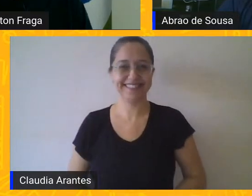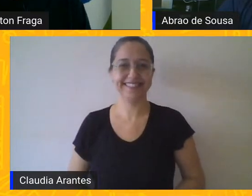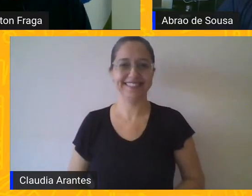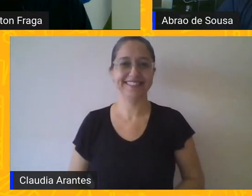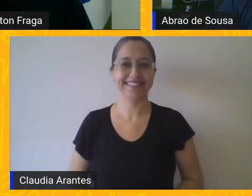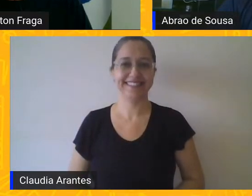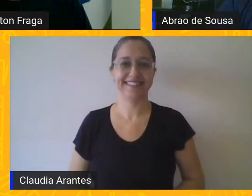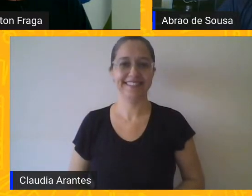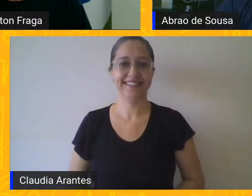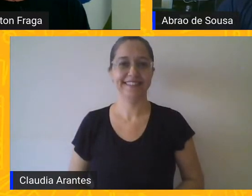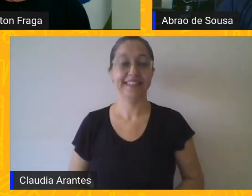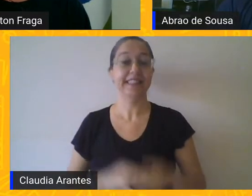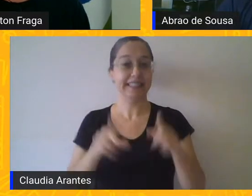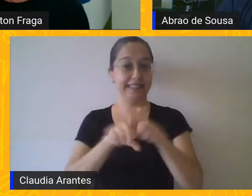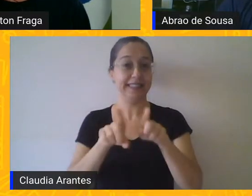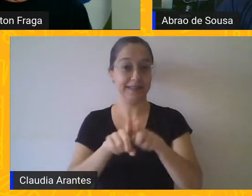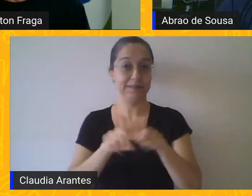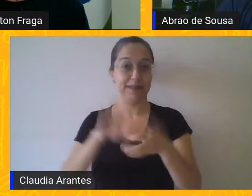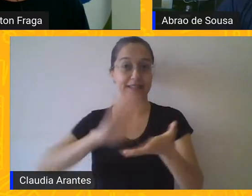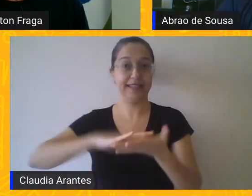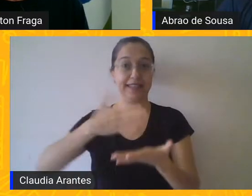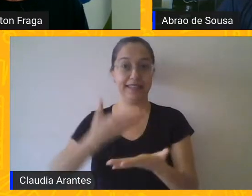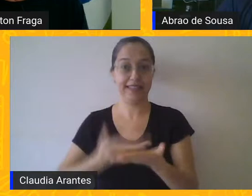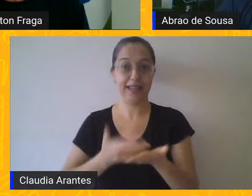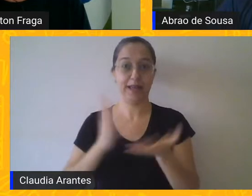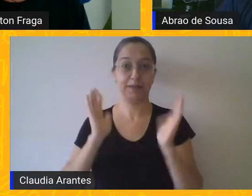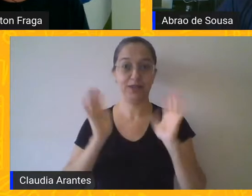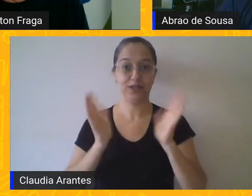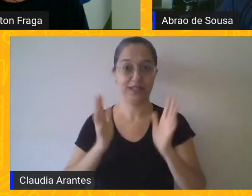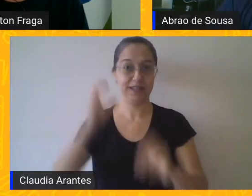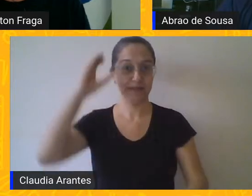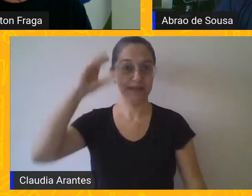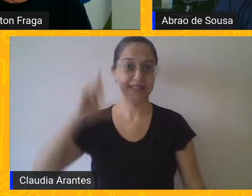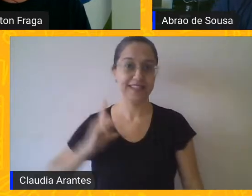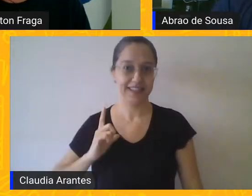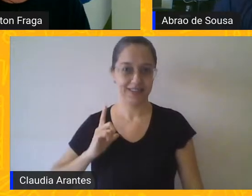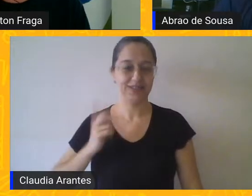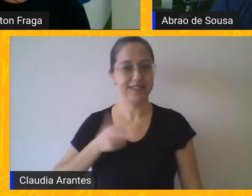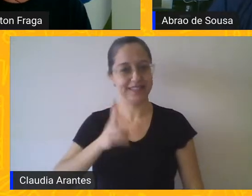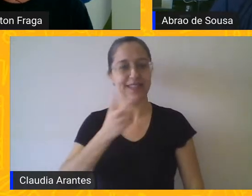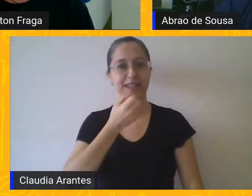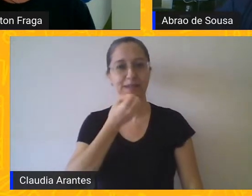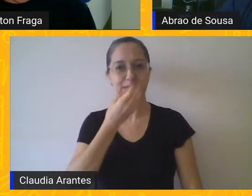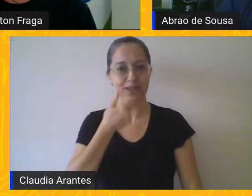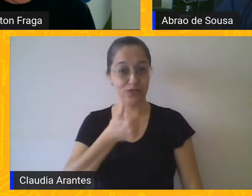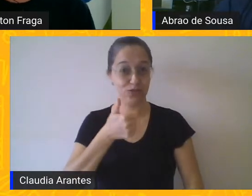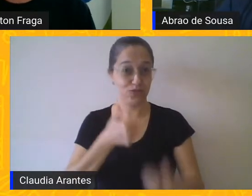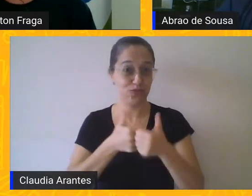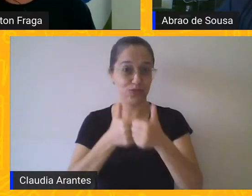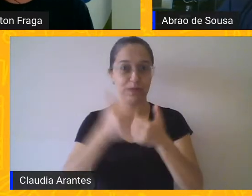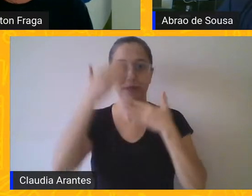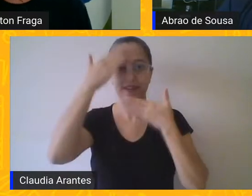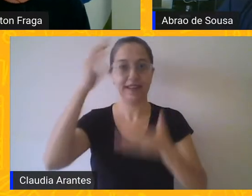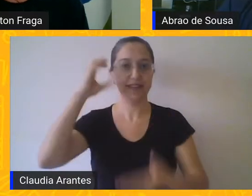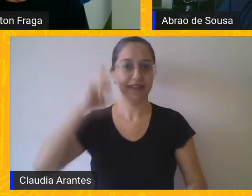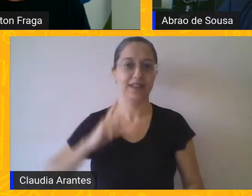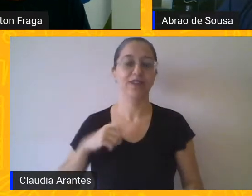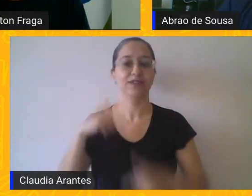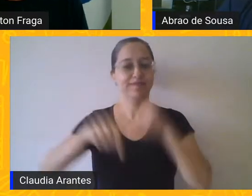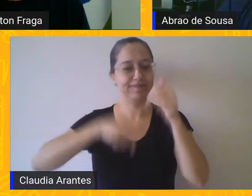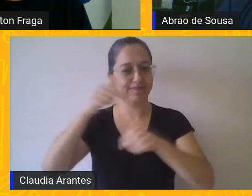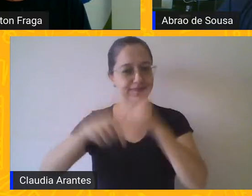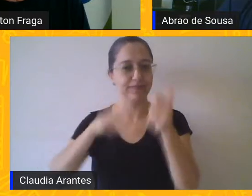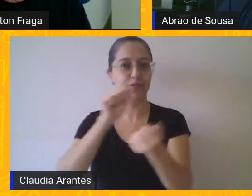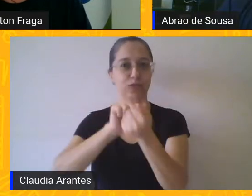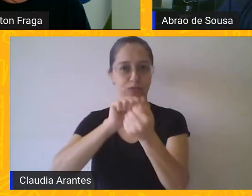A gente também tem a participação da nossa intérprete, né, Cláudia, que está sempre aí com a gente. Muito obrigado, Cláudia, pela sua presença e estar trabalhando aí com a gente.